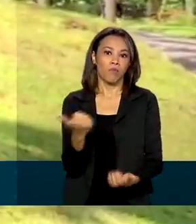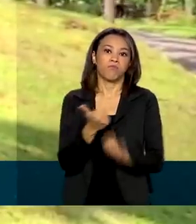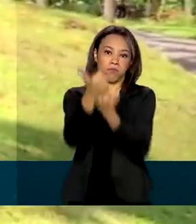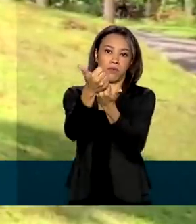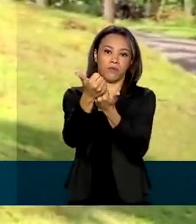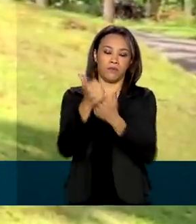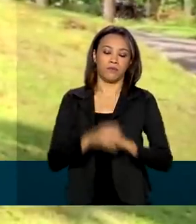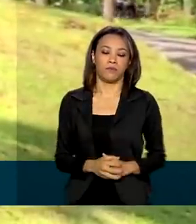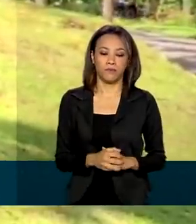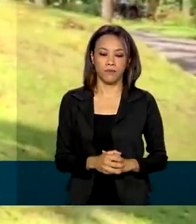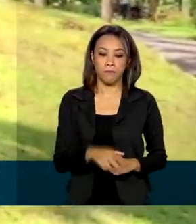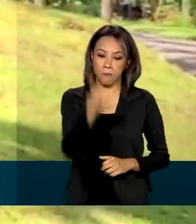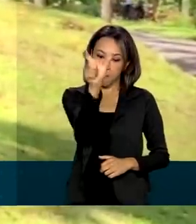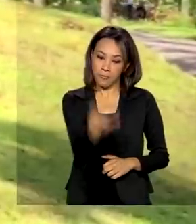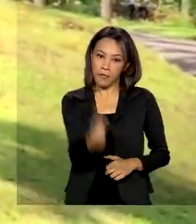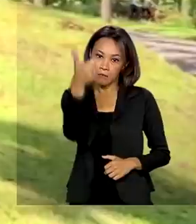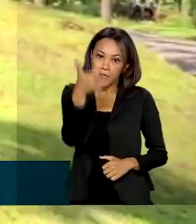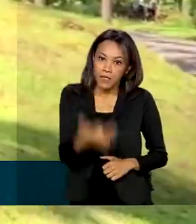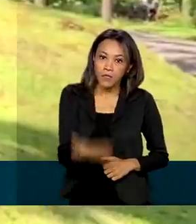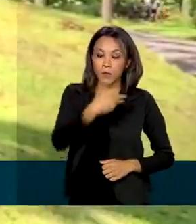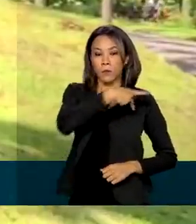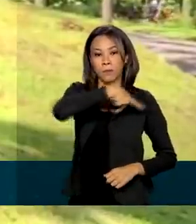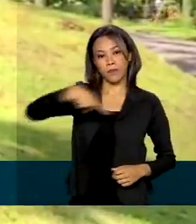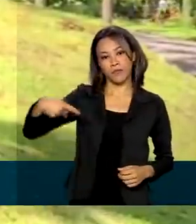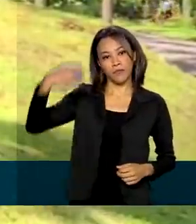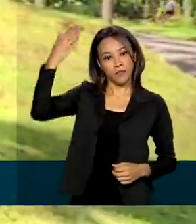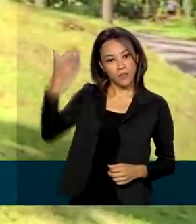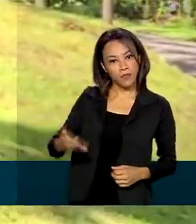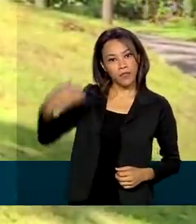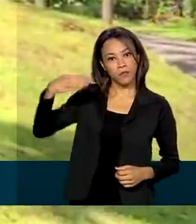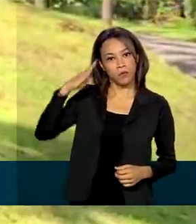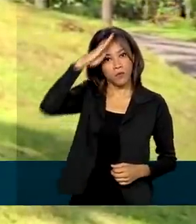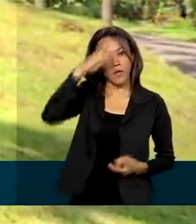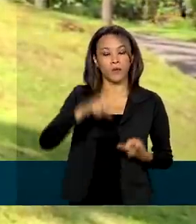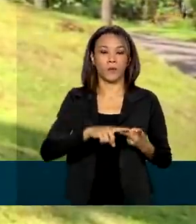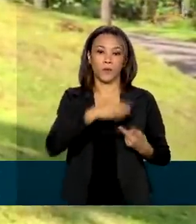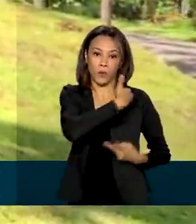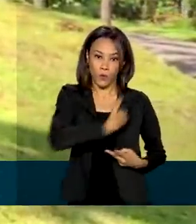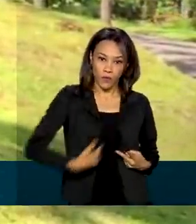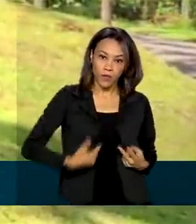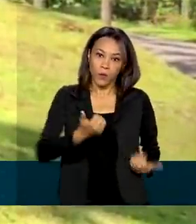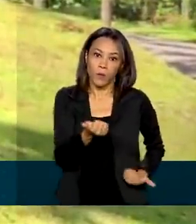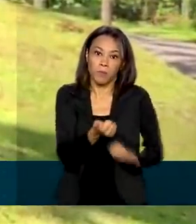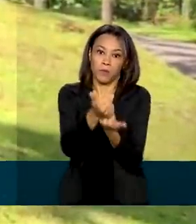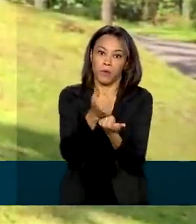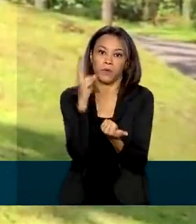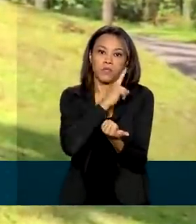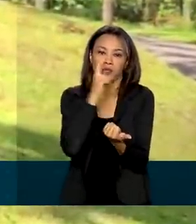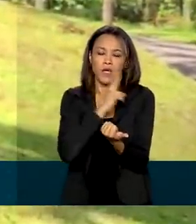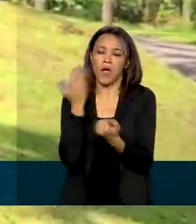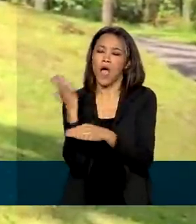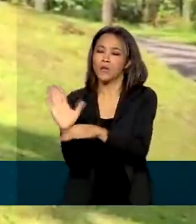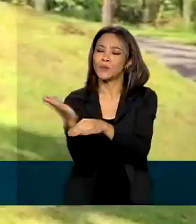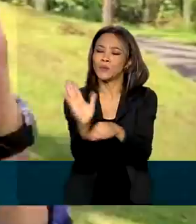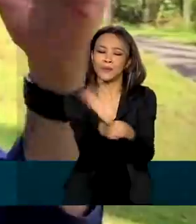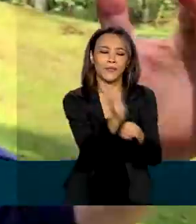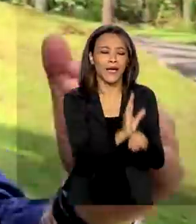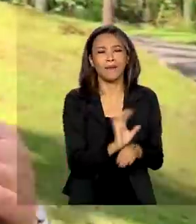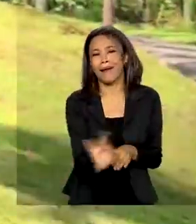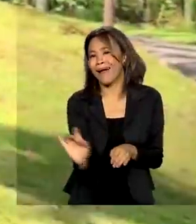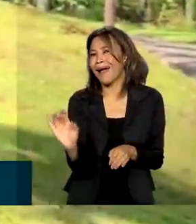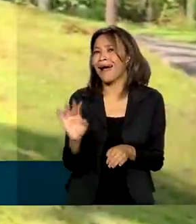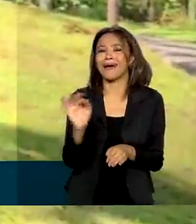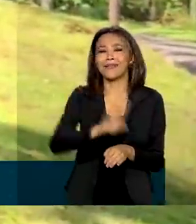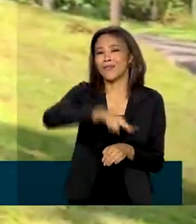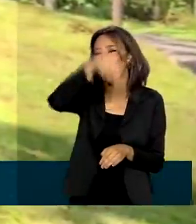O presidente Bolsonaro e o governo, através do auxílio emergencial, ajudaram a cada brasileiro, em cada cantinho do Brasil, no